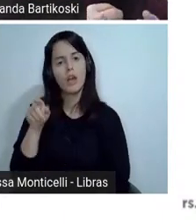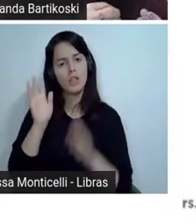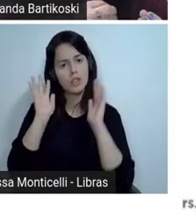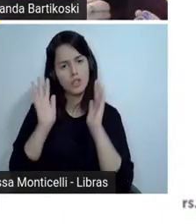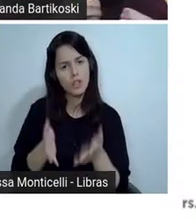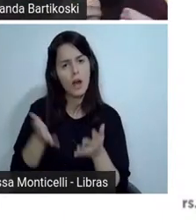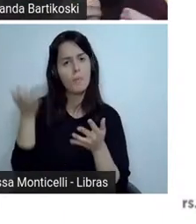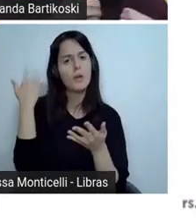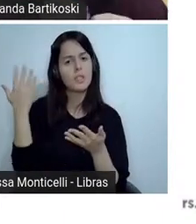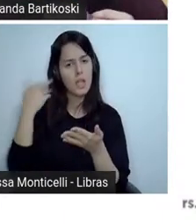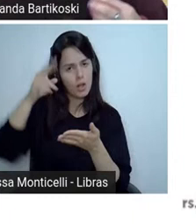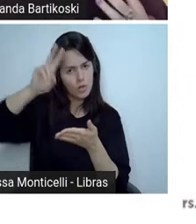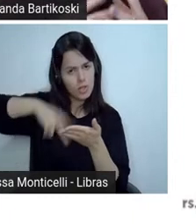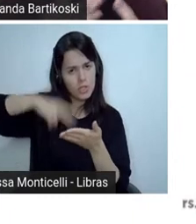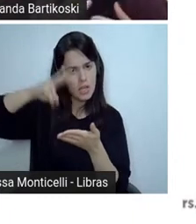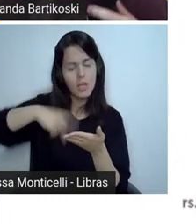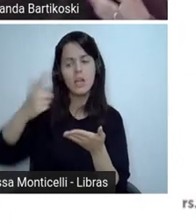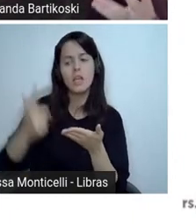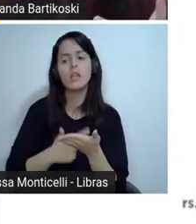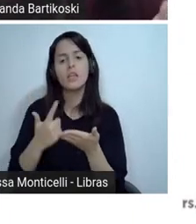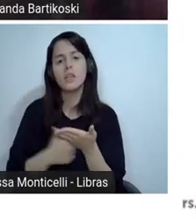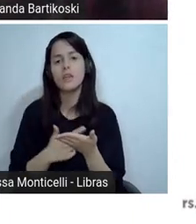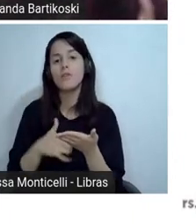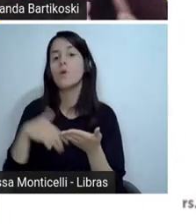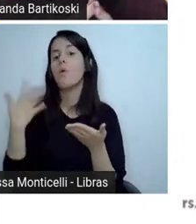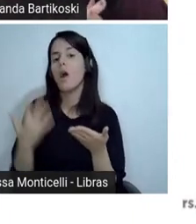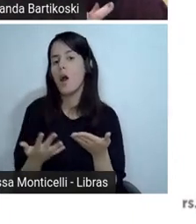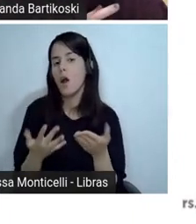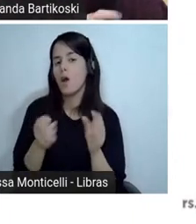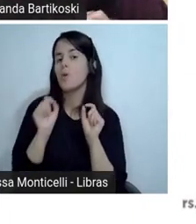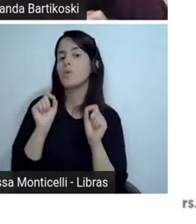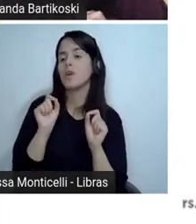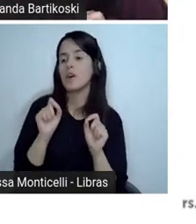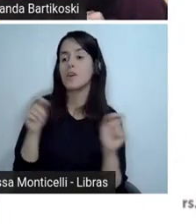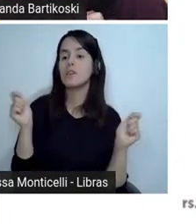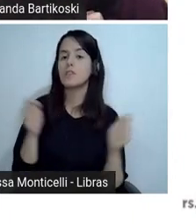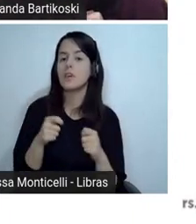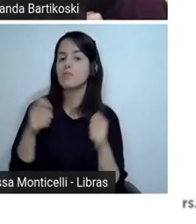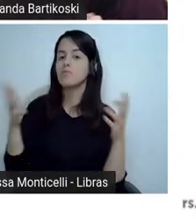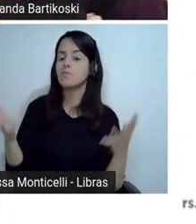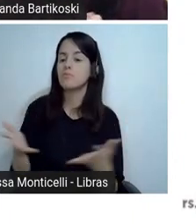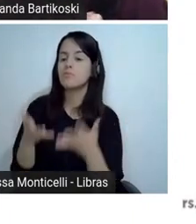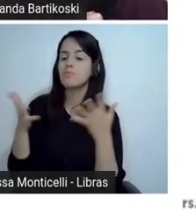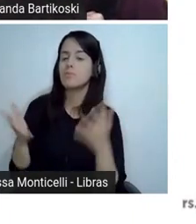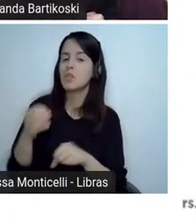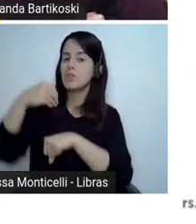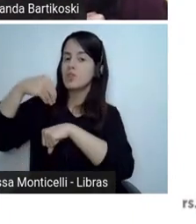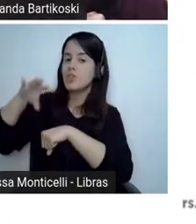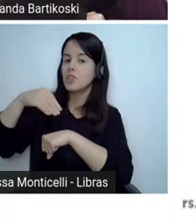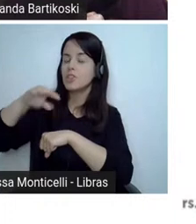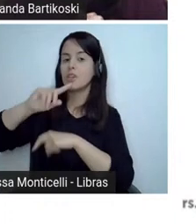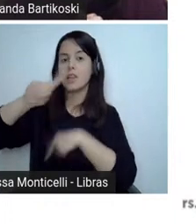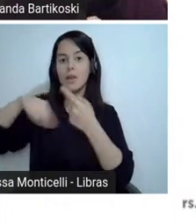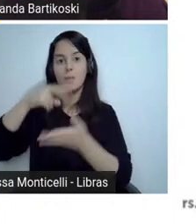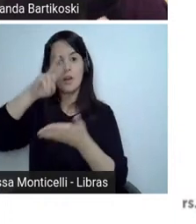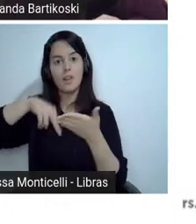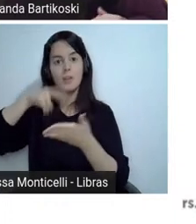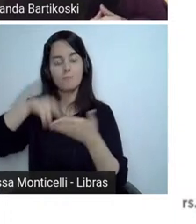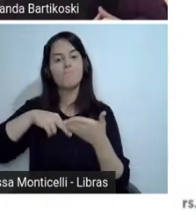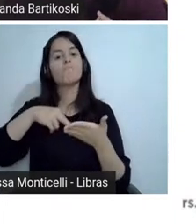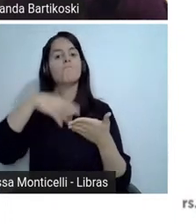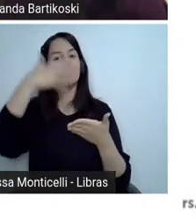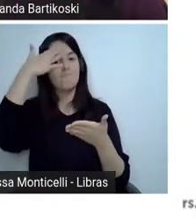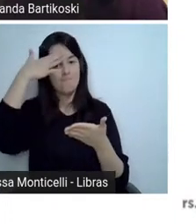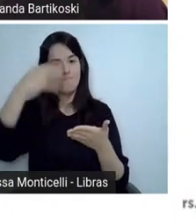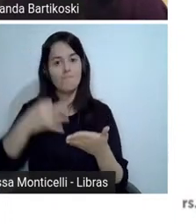coisa né para ir preparando esse aluno para essa leitura vocês se interessam por assuntos ligados a